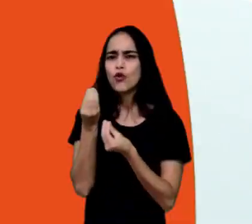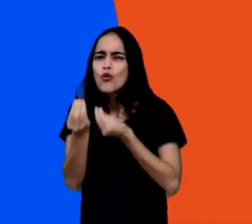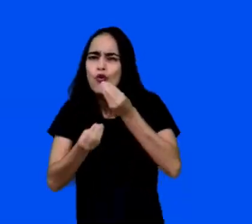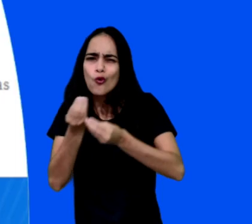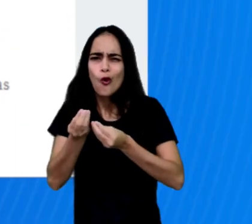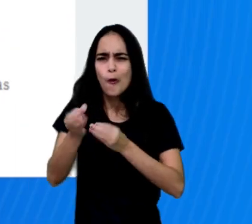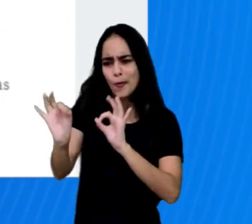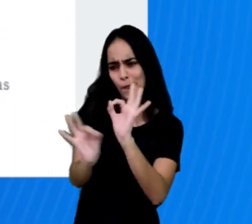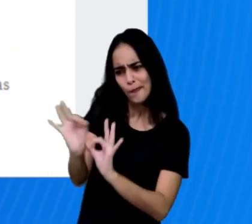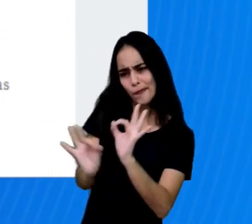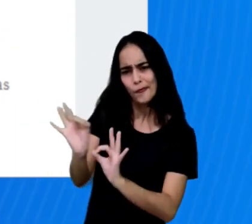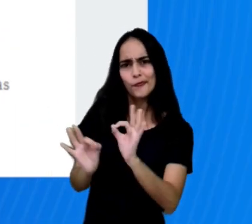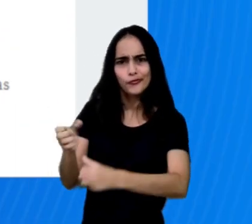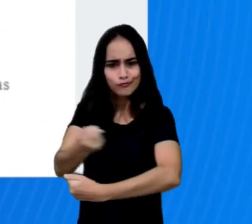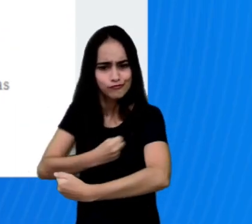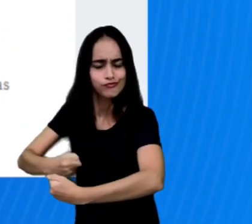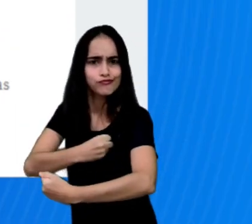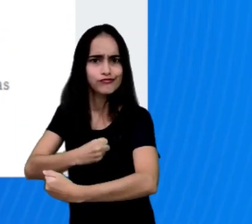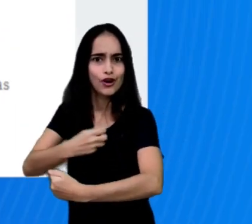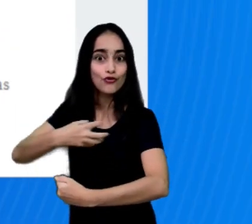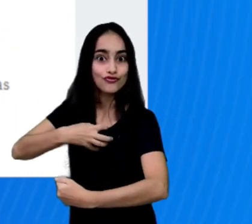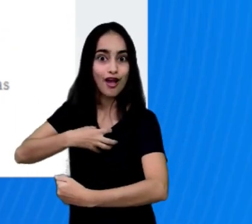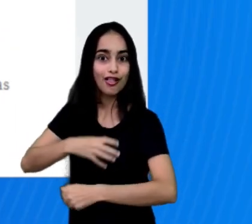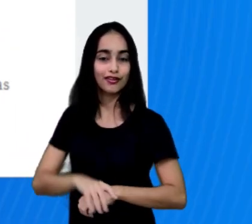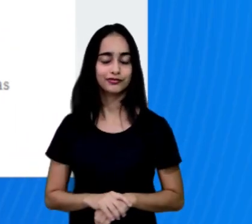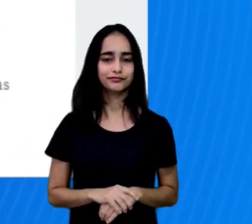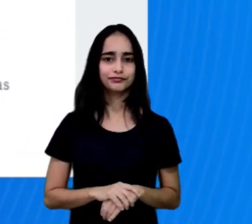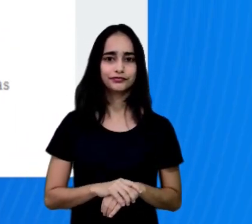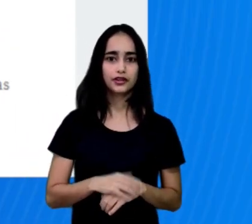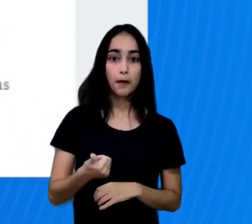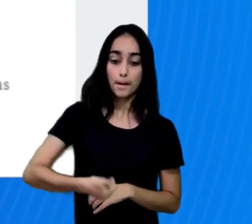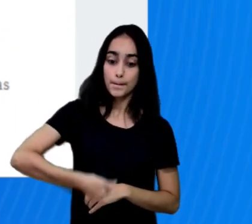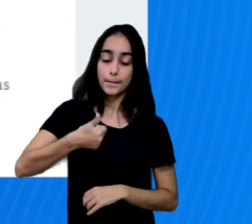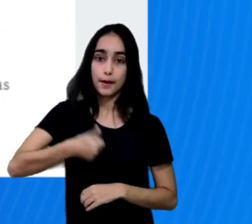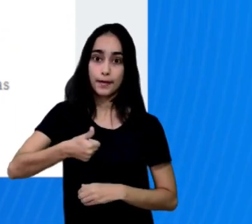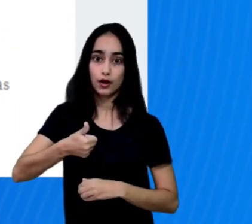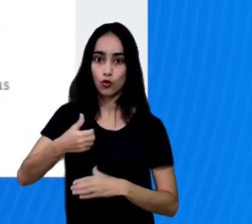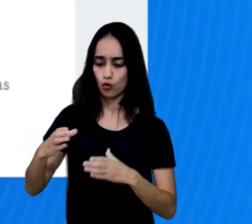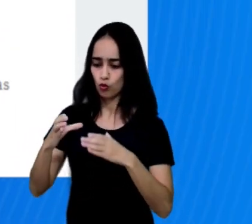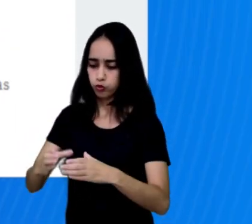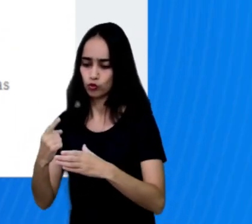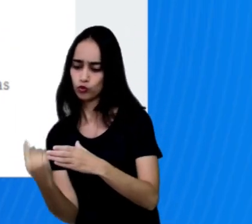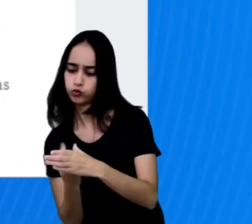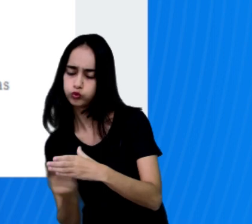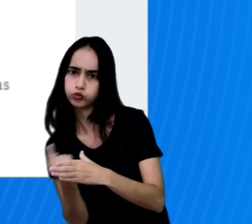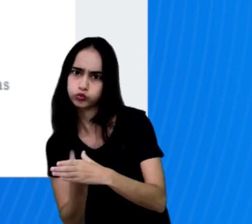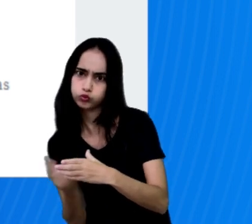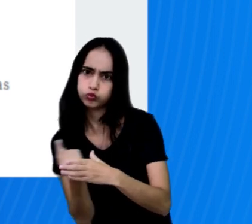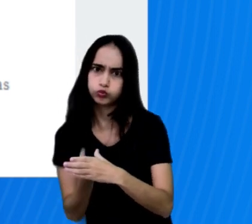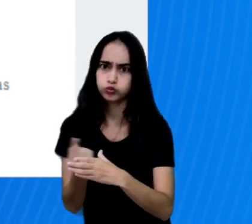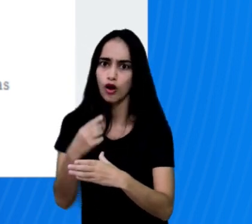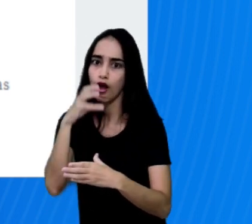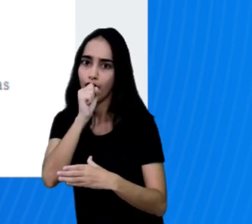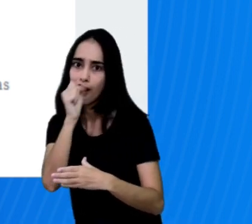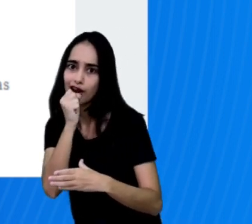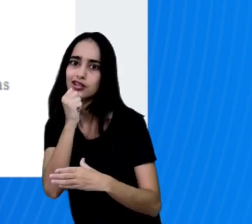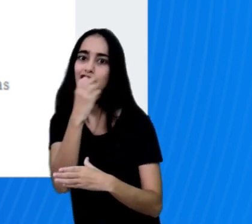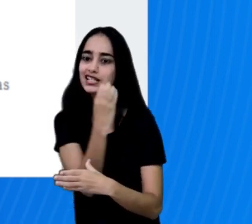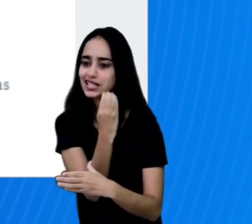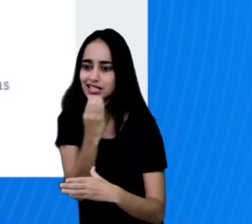receita. Modo de fazer. Um. Coloque no liquidificador a laranja e a cenoura e triture bem.